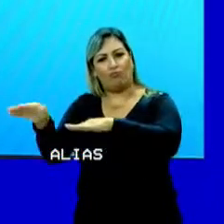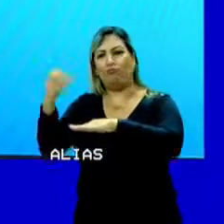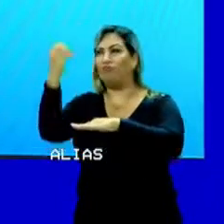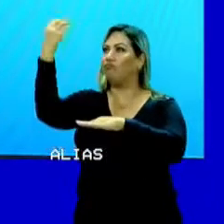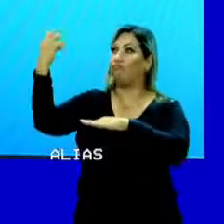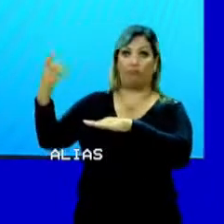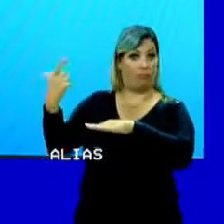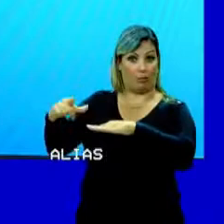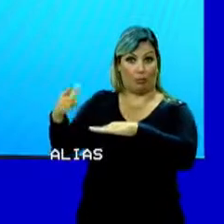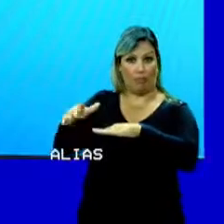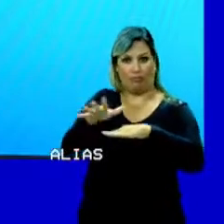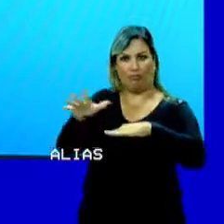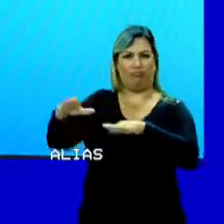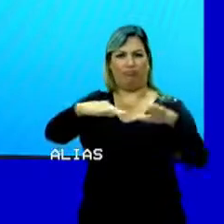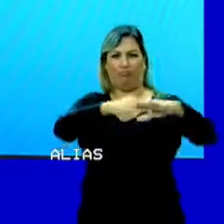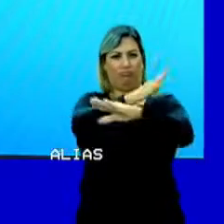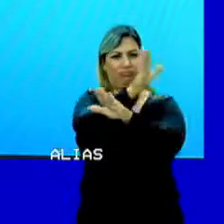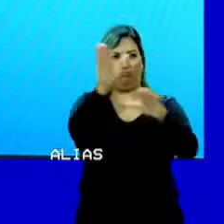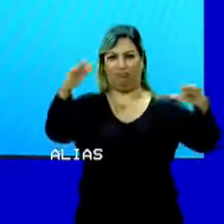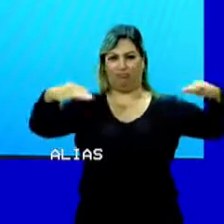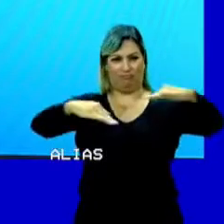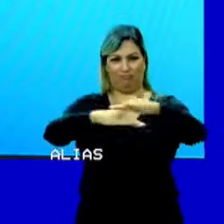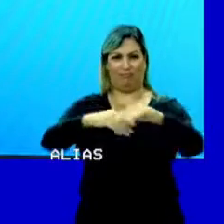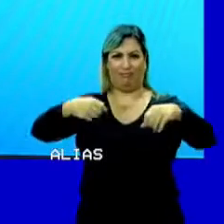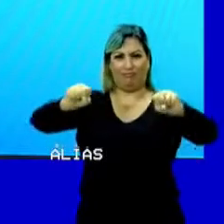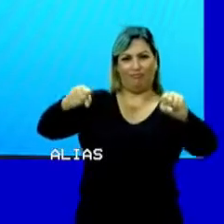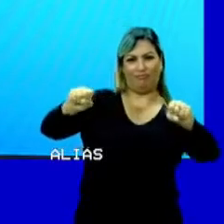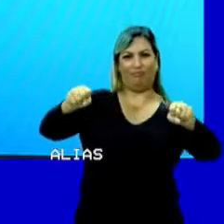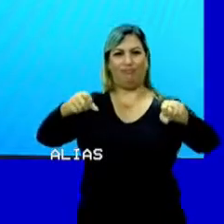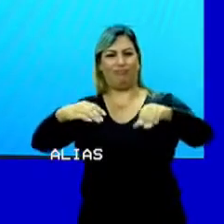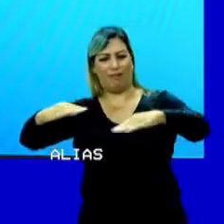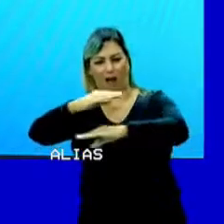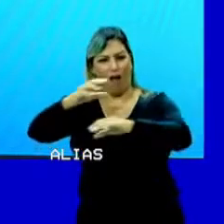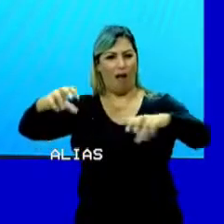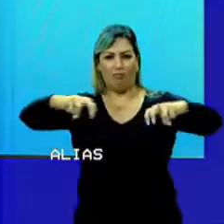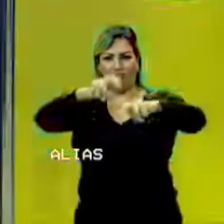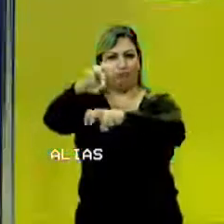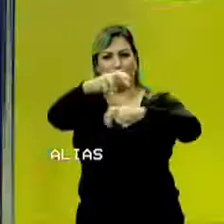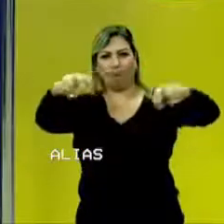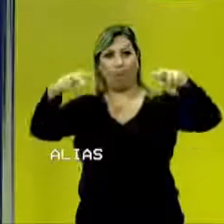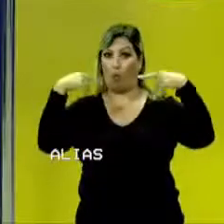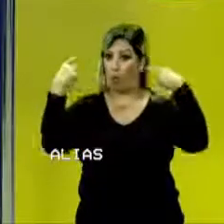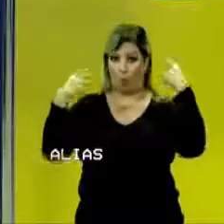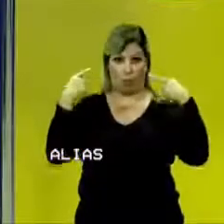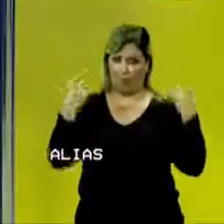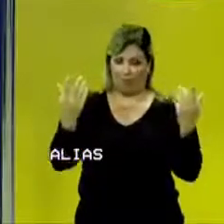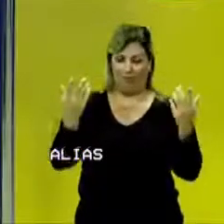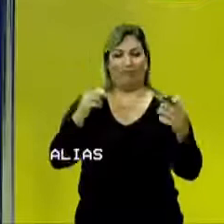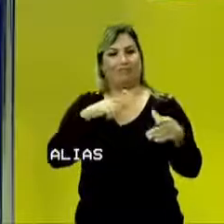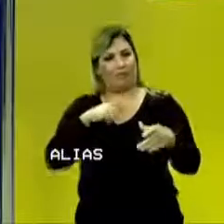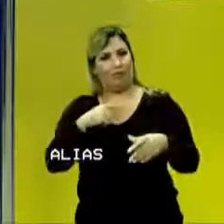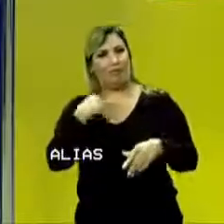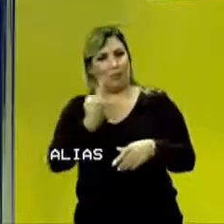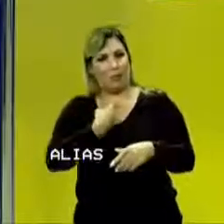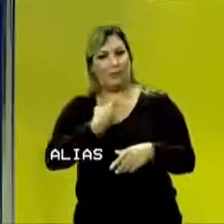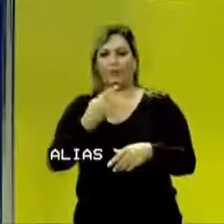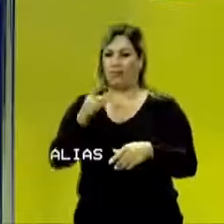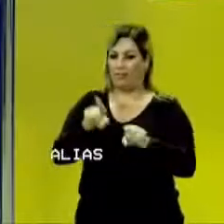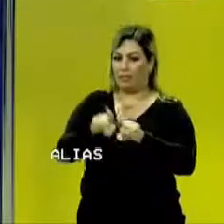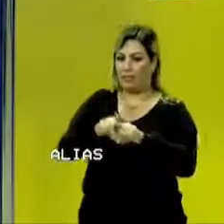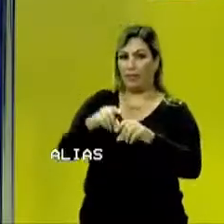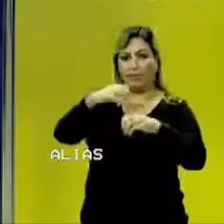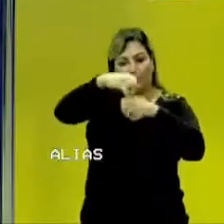sem sinaleiro, sem toda uma orientação de trânsito ali, carro para todo lado. Seria uma loucura aquilo ali. Seria, então, no caso para a gente aqui,